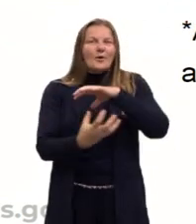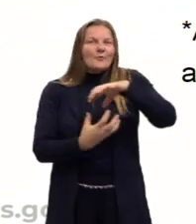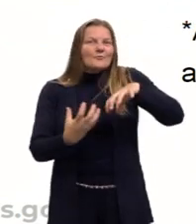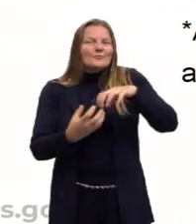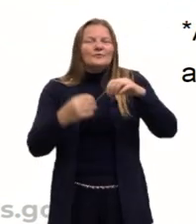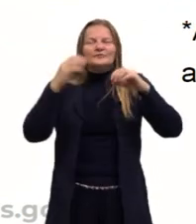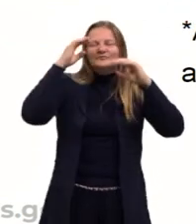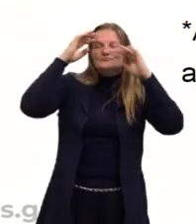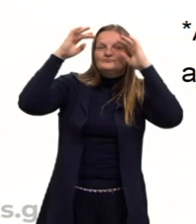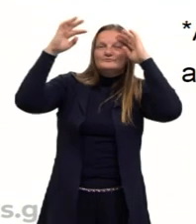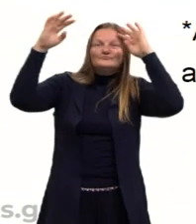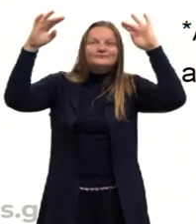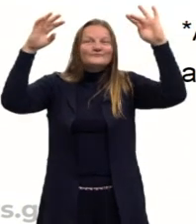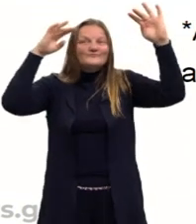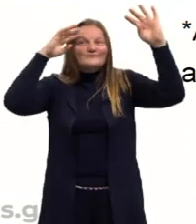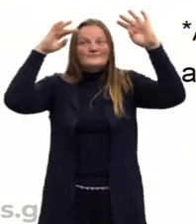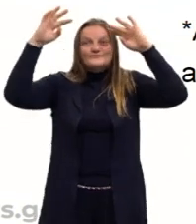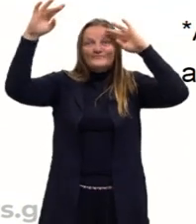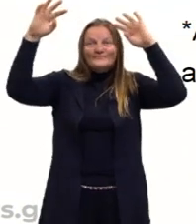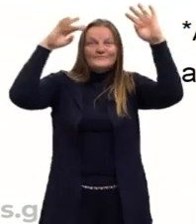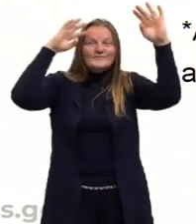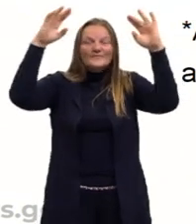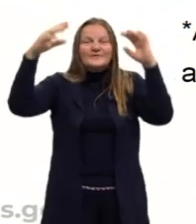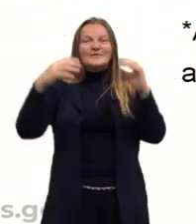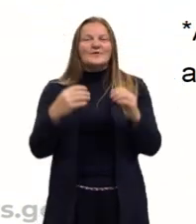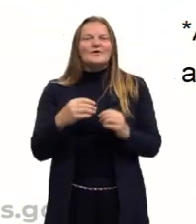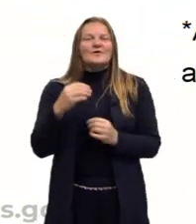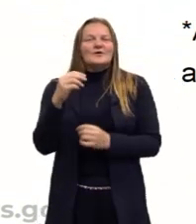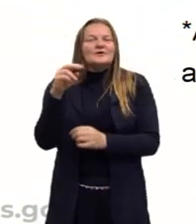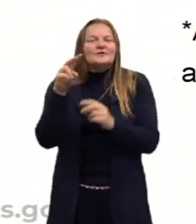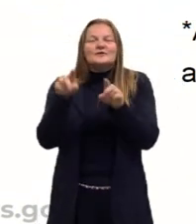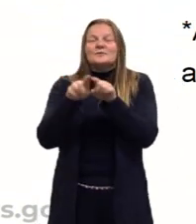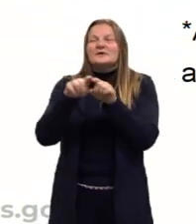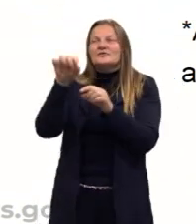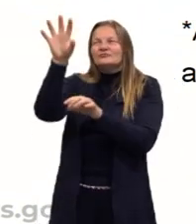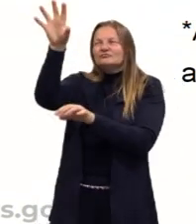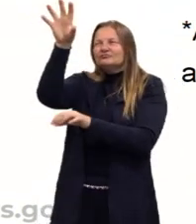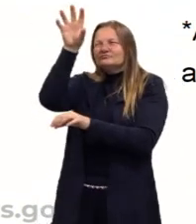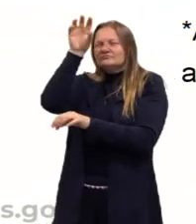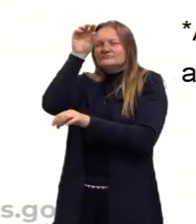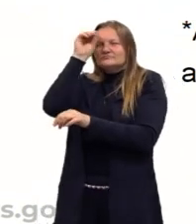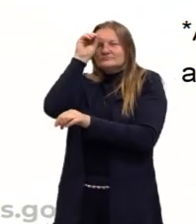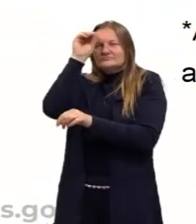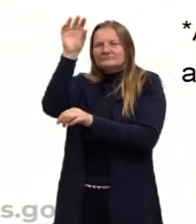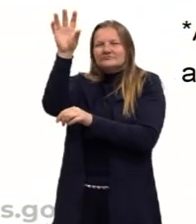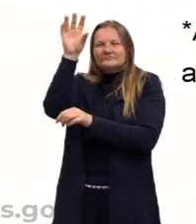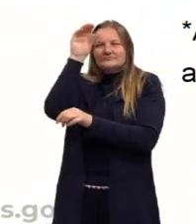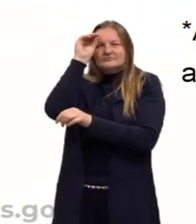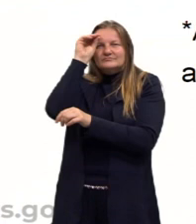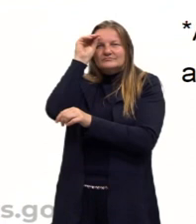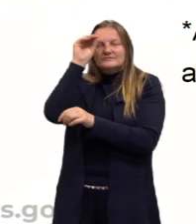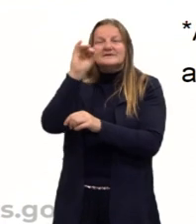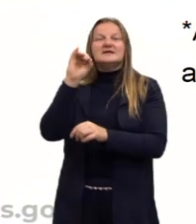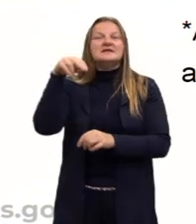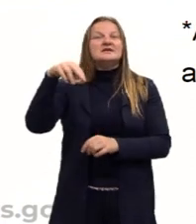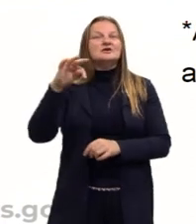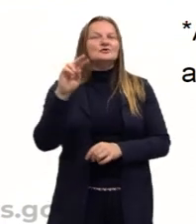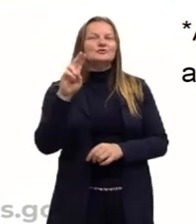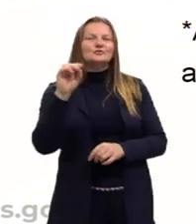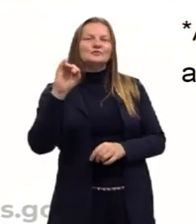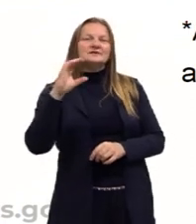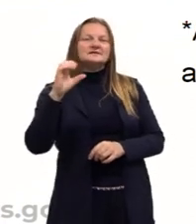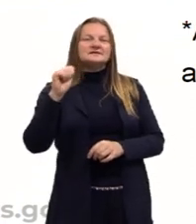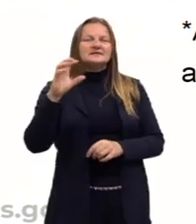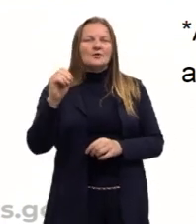imaginação, de mexer com a nossa intuição. A arte faz isso. O artista não consegue trazer o que as pessoas não